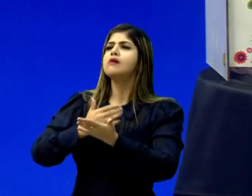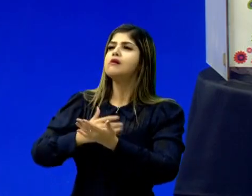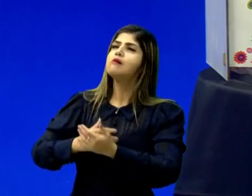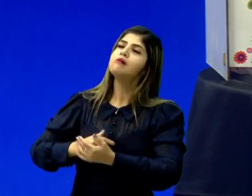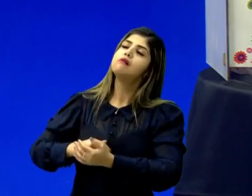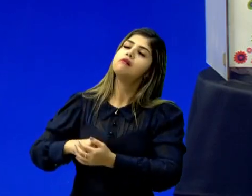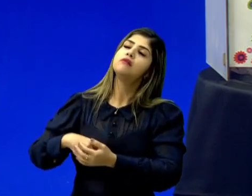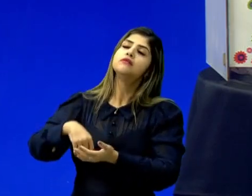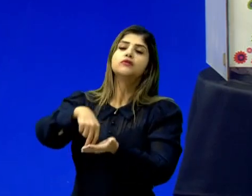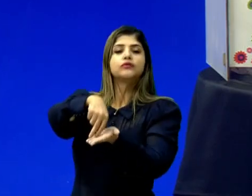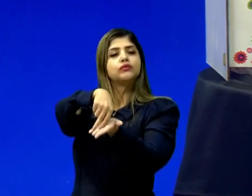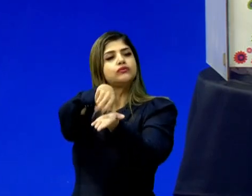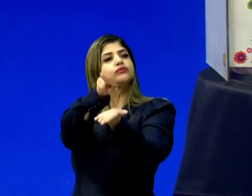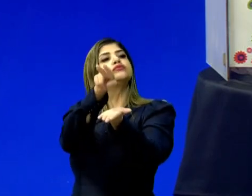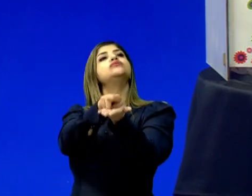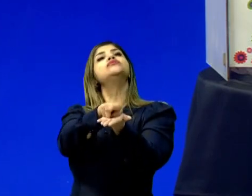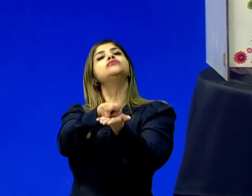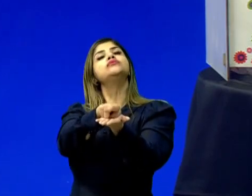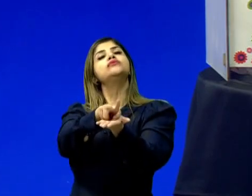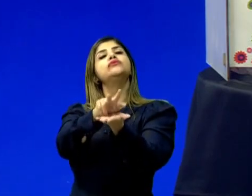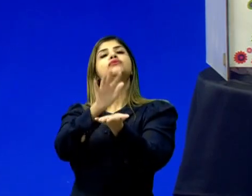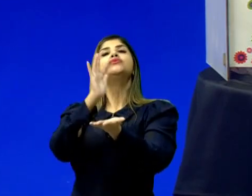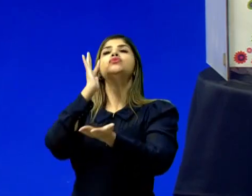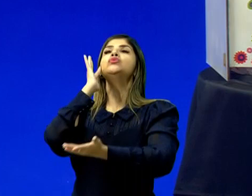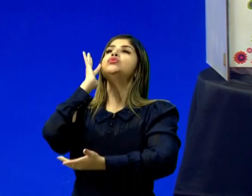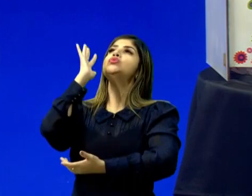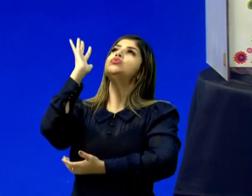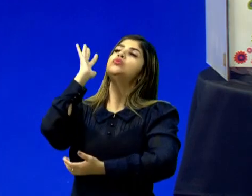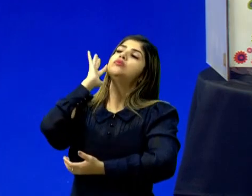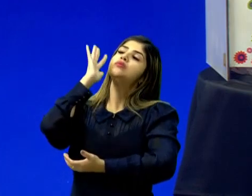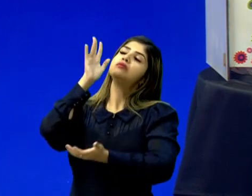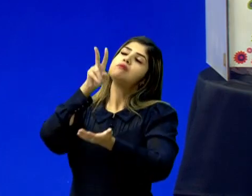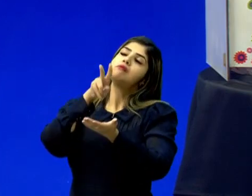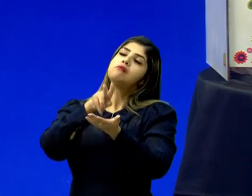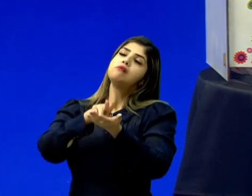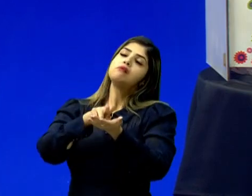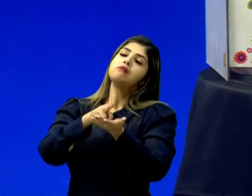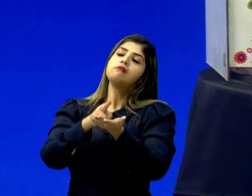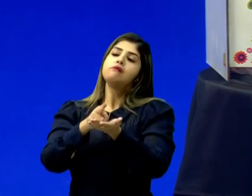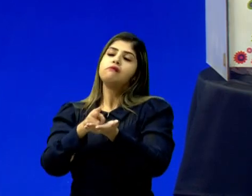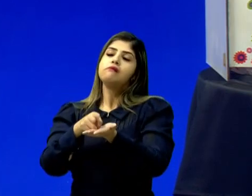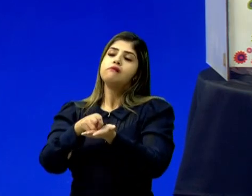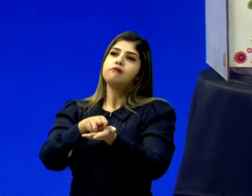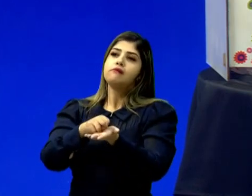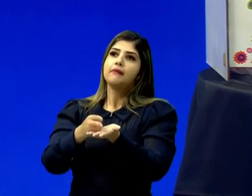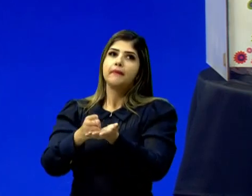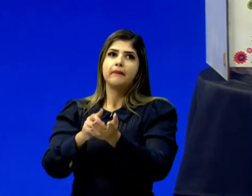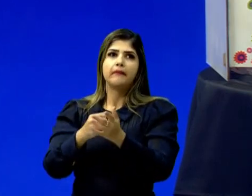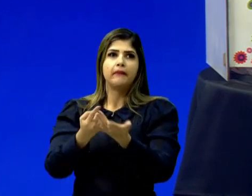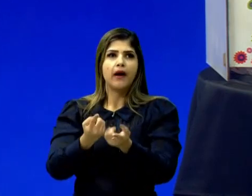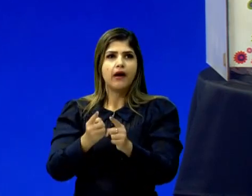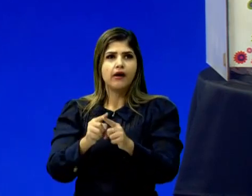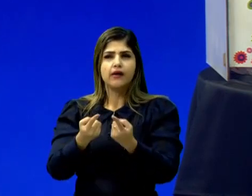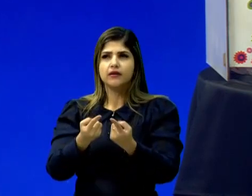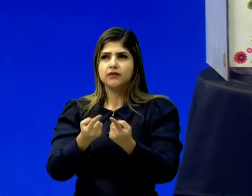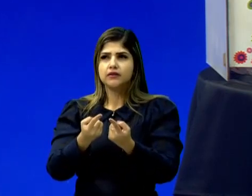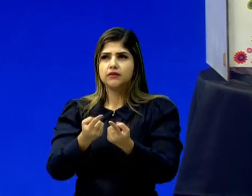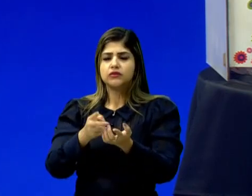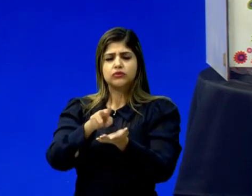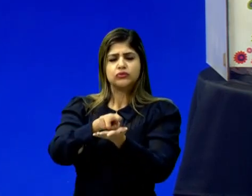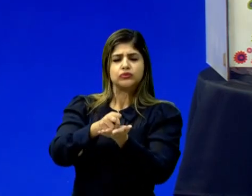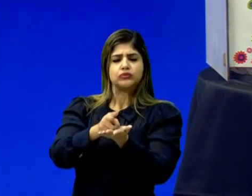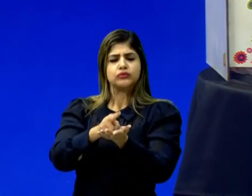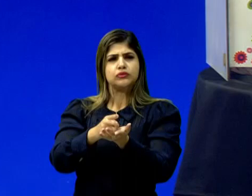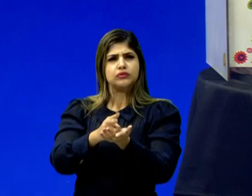sonhar com os anjos. Mas, na verdade, quem estava sonhando com os anjos era somente Ana